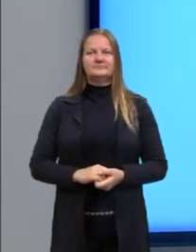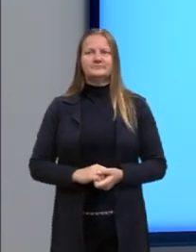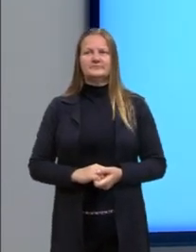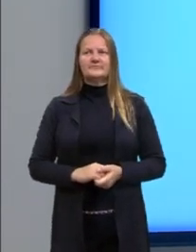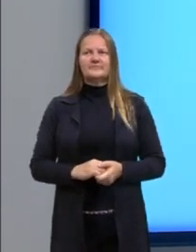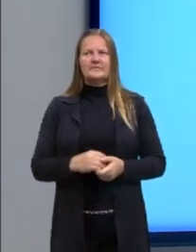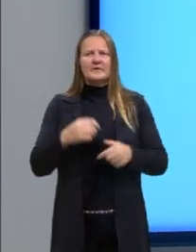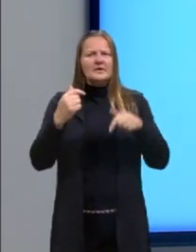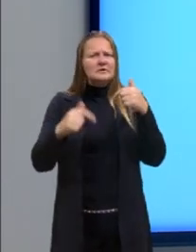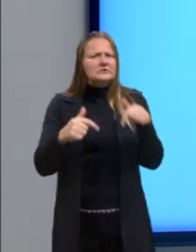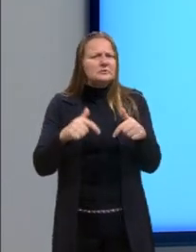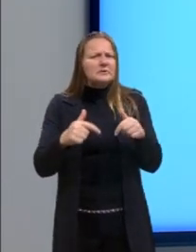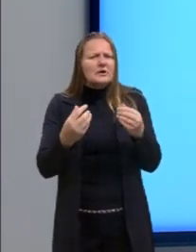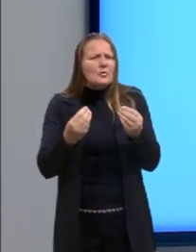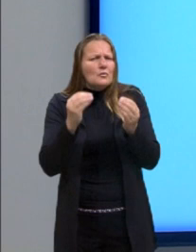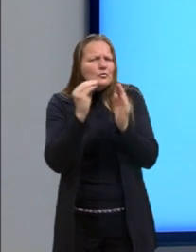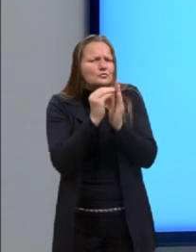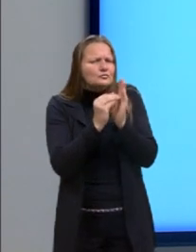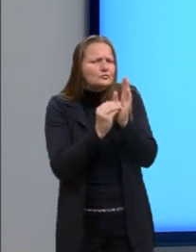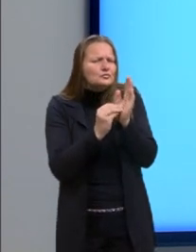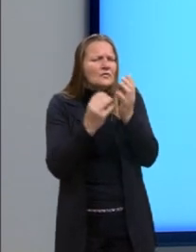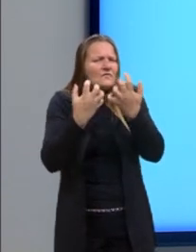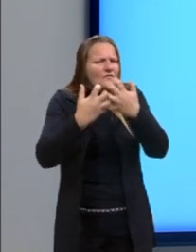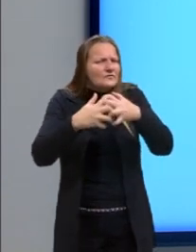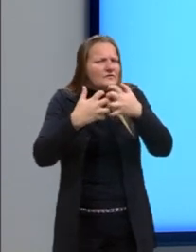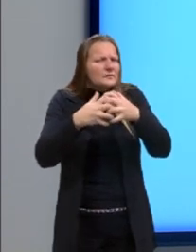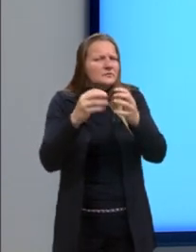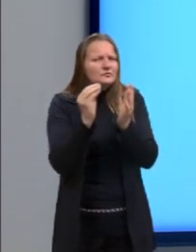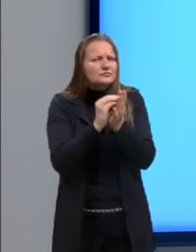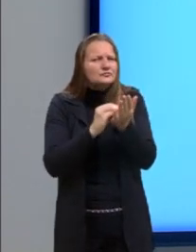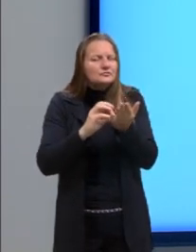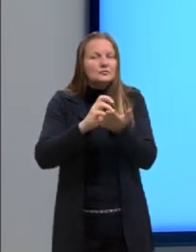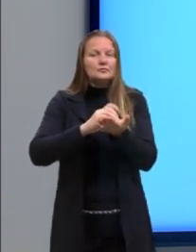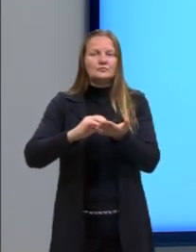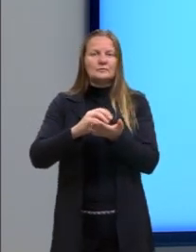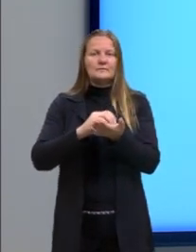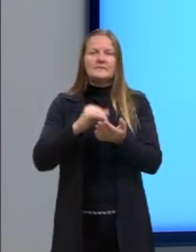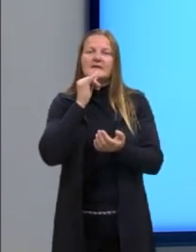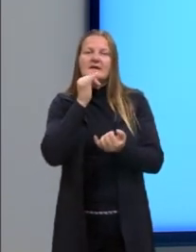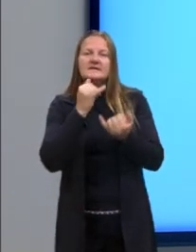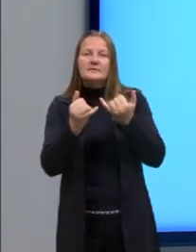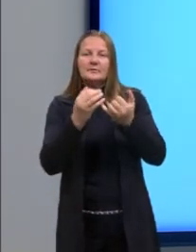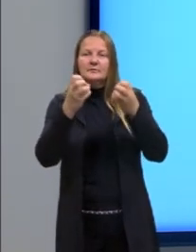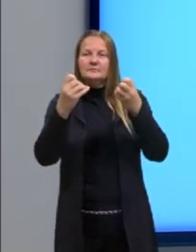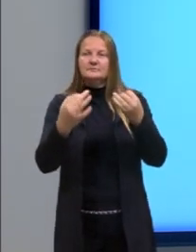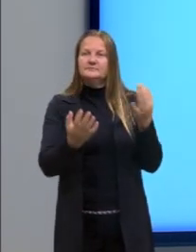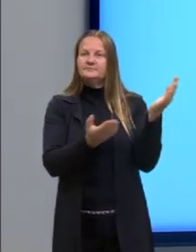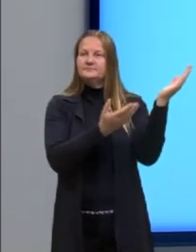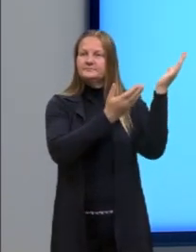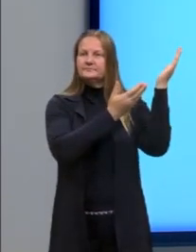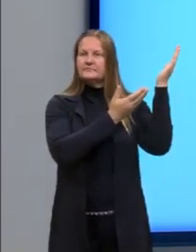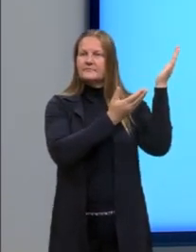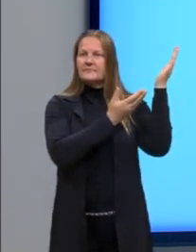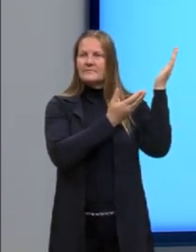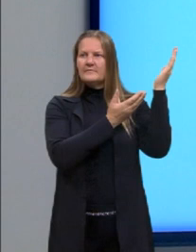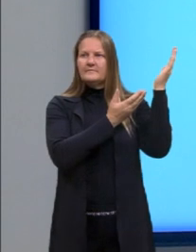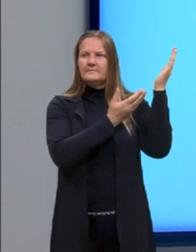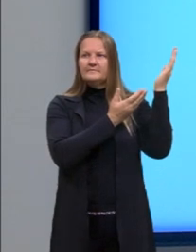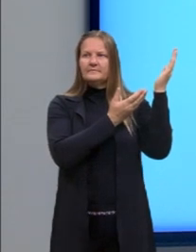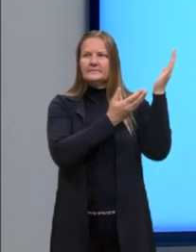trabalhar como que nós chegamos na equação geral através de um exemplo, tá? Nós temos, então, uma